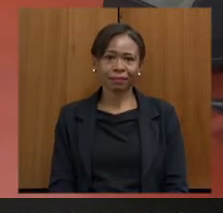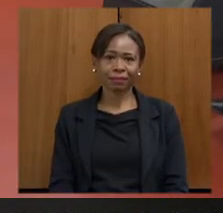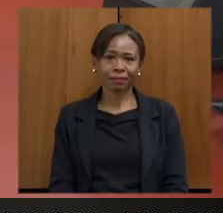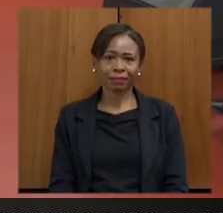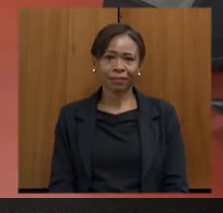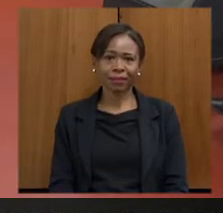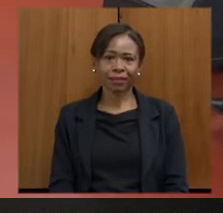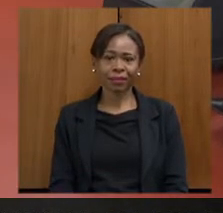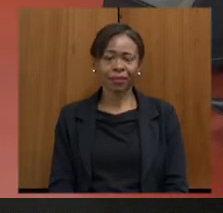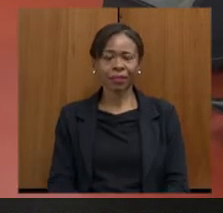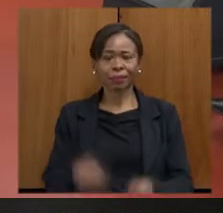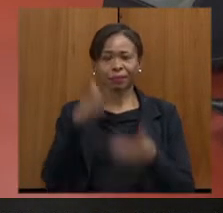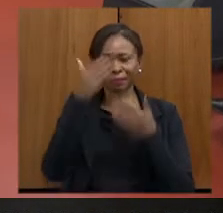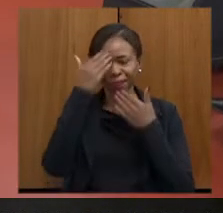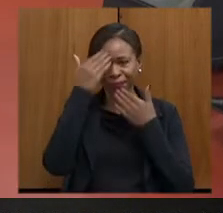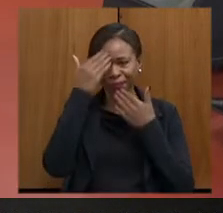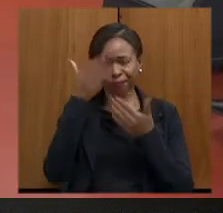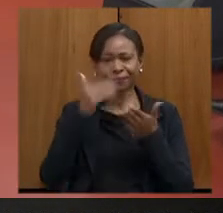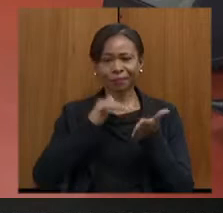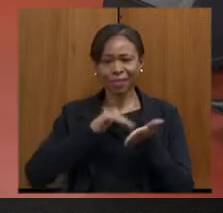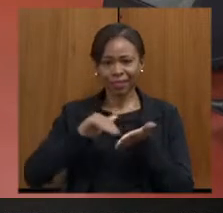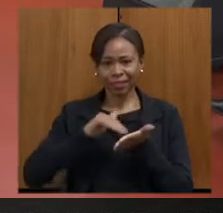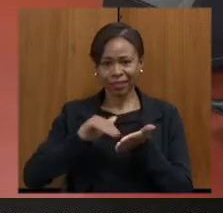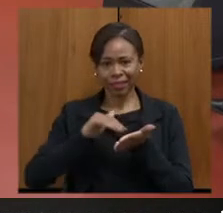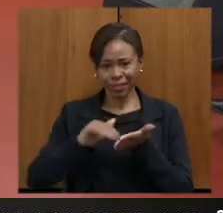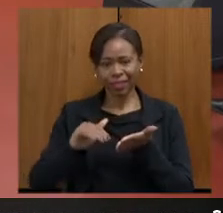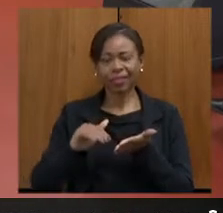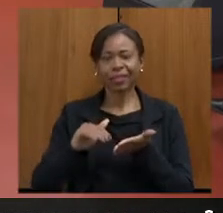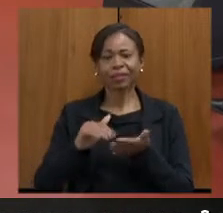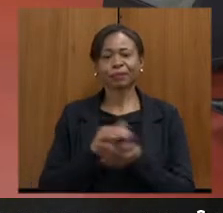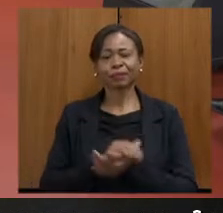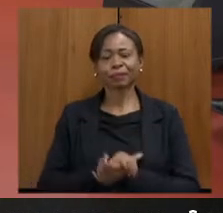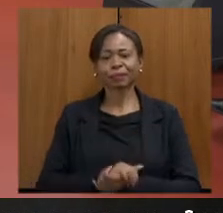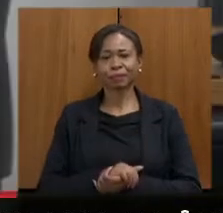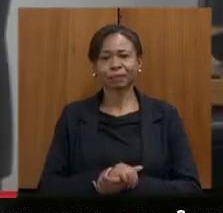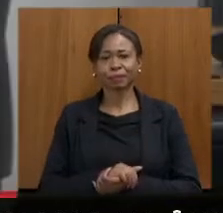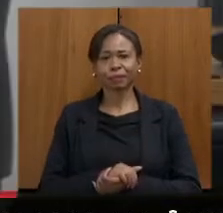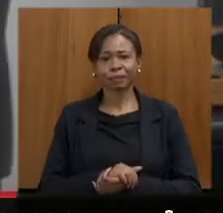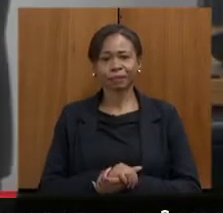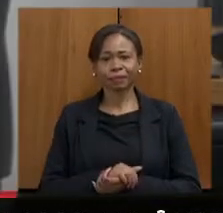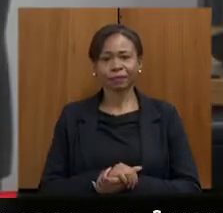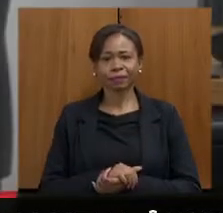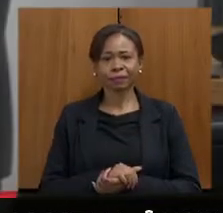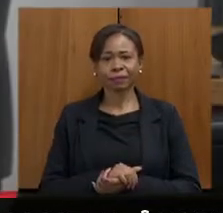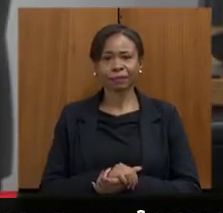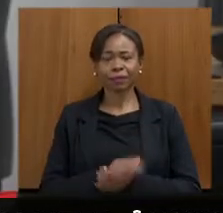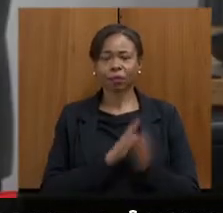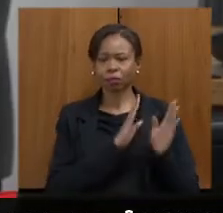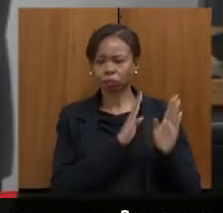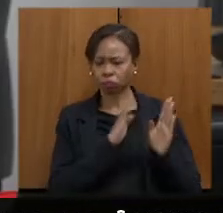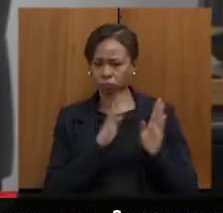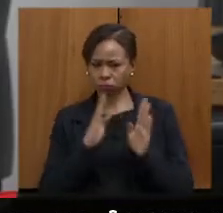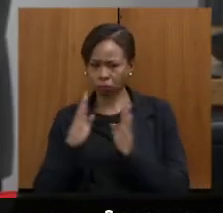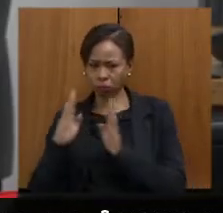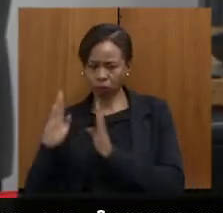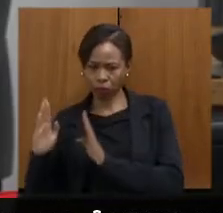Obrigada, secretário, pelas suas contribuições. Vamos ver a organização aqui das